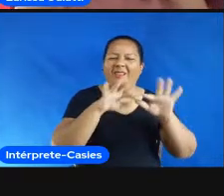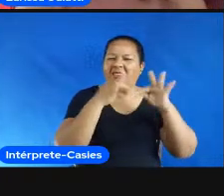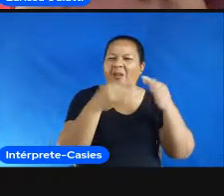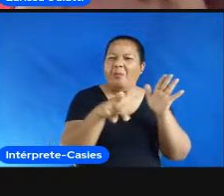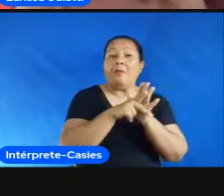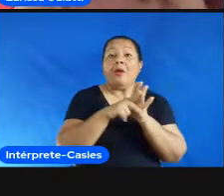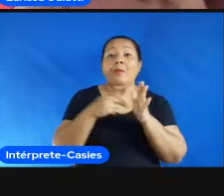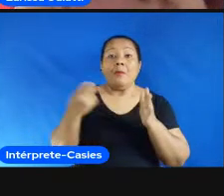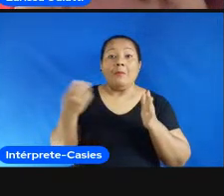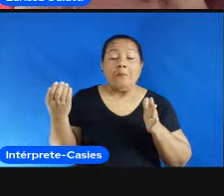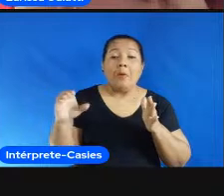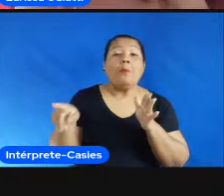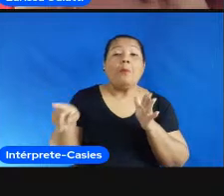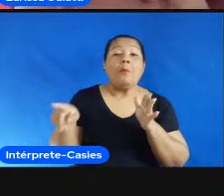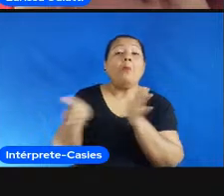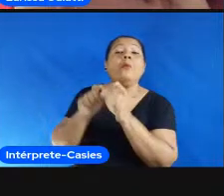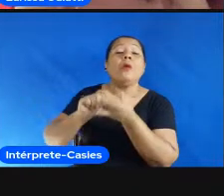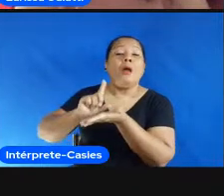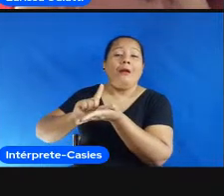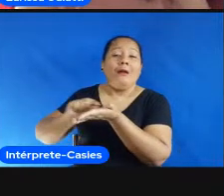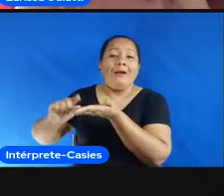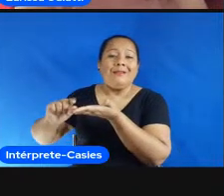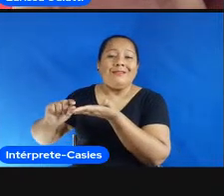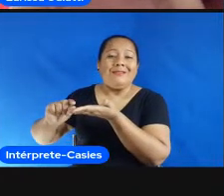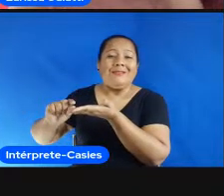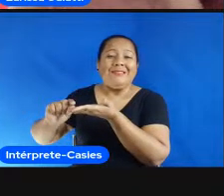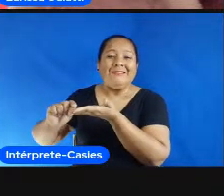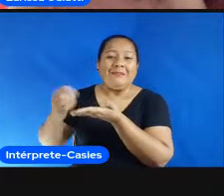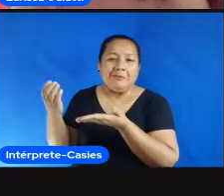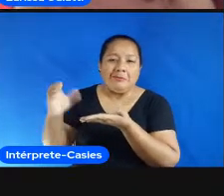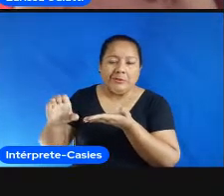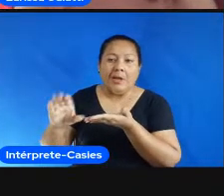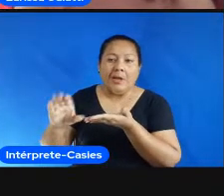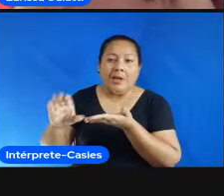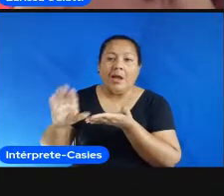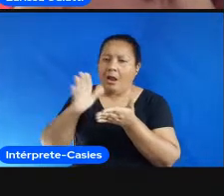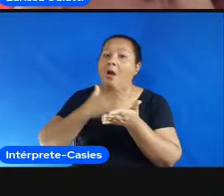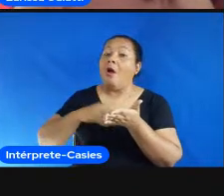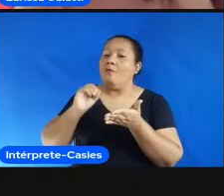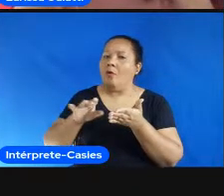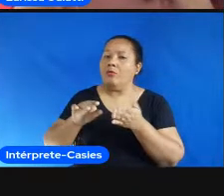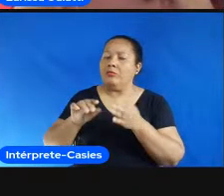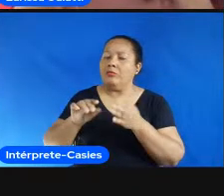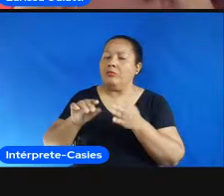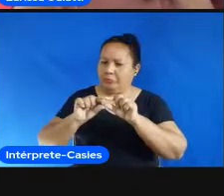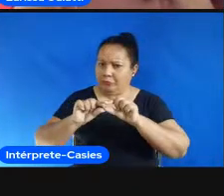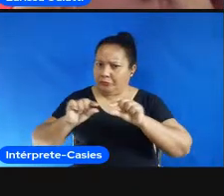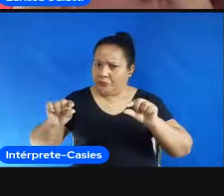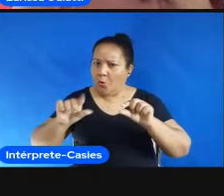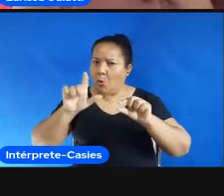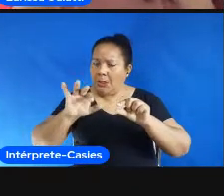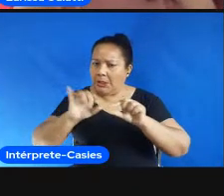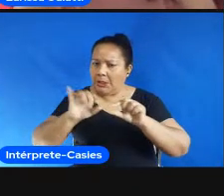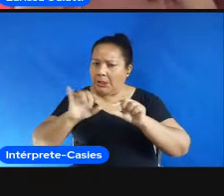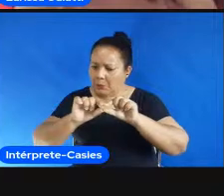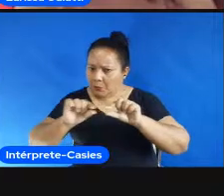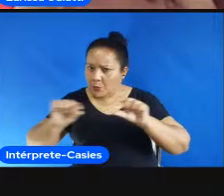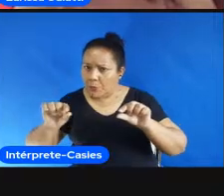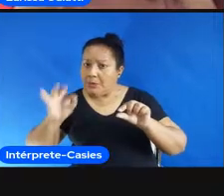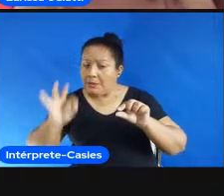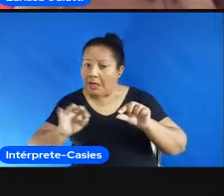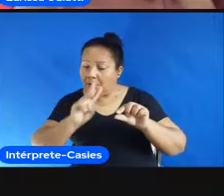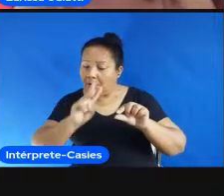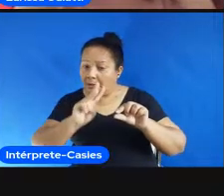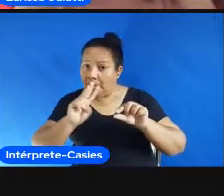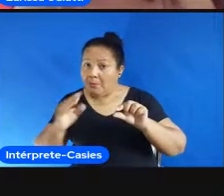artigos as publicações eu coloco ali no chat já já eu uso bastante essa rede nerd né e quem